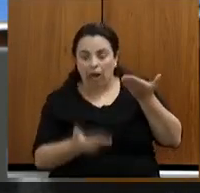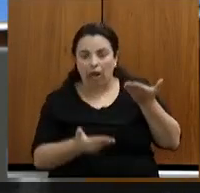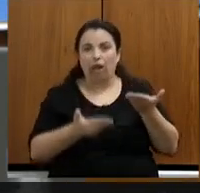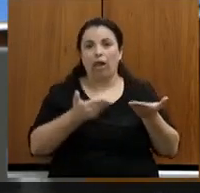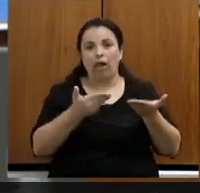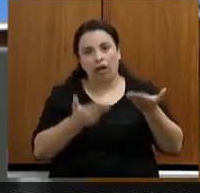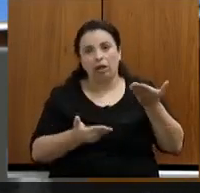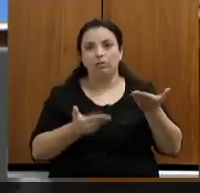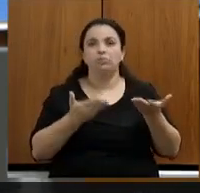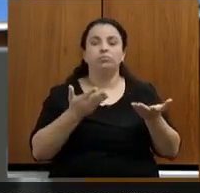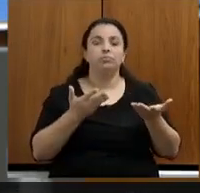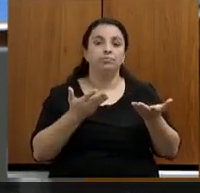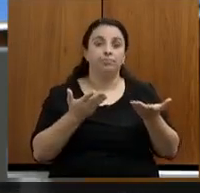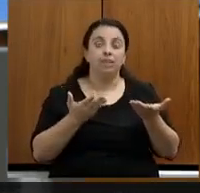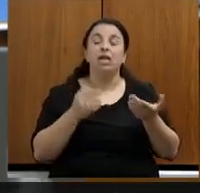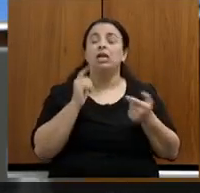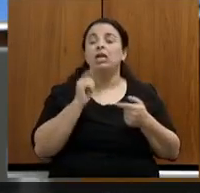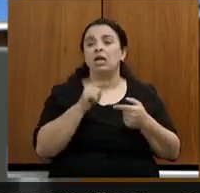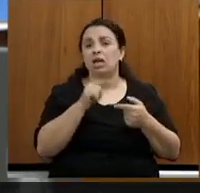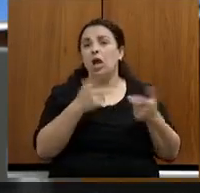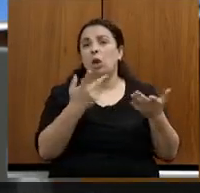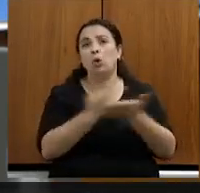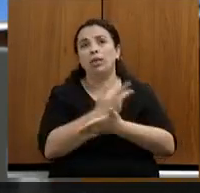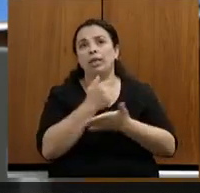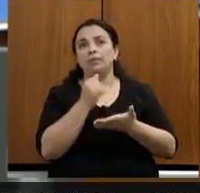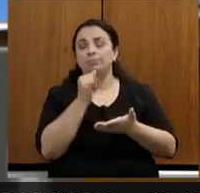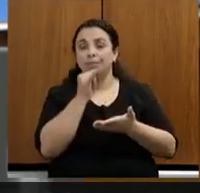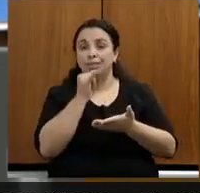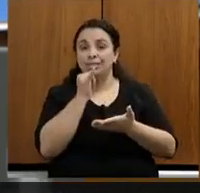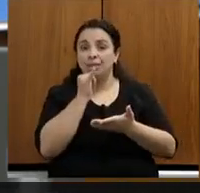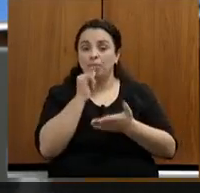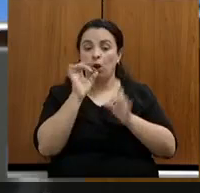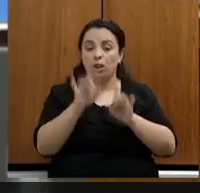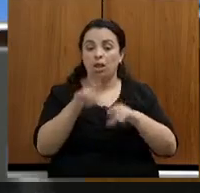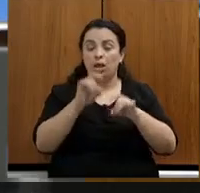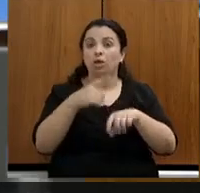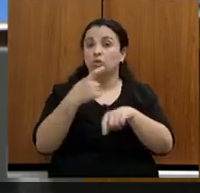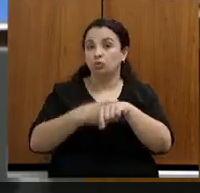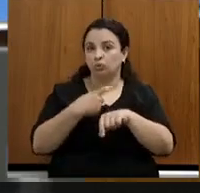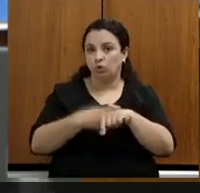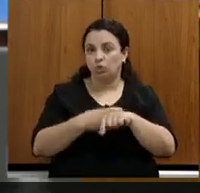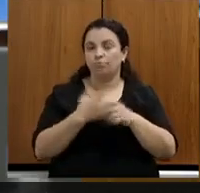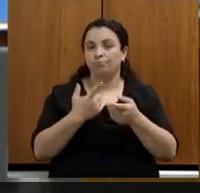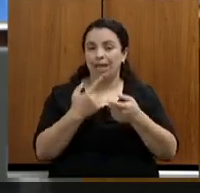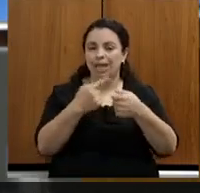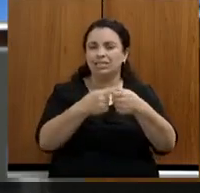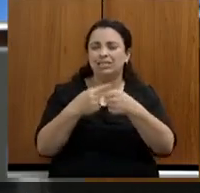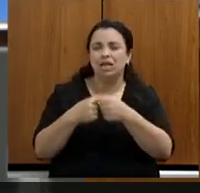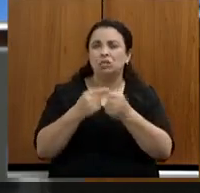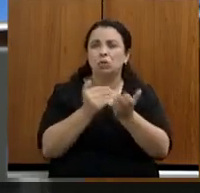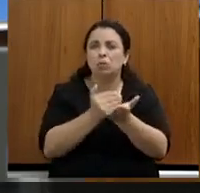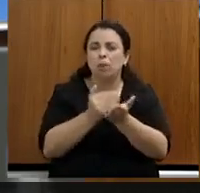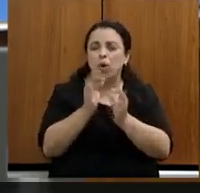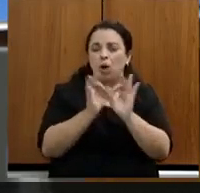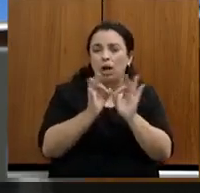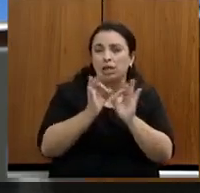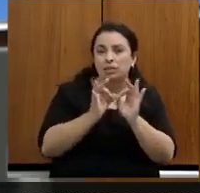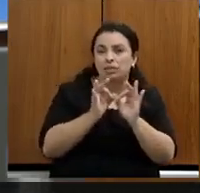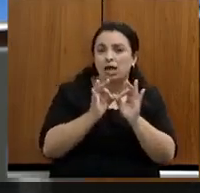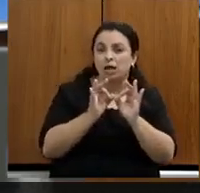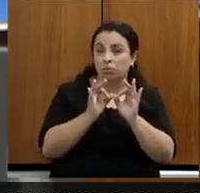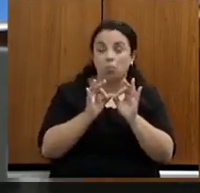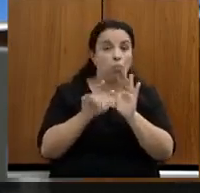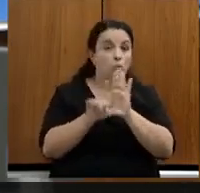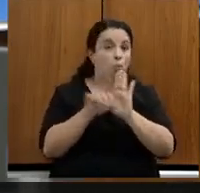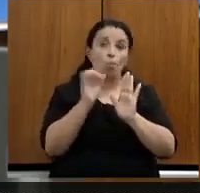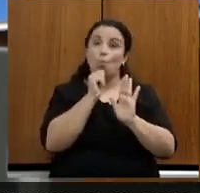de saneamento. Isso nós vimos muito em resíduos sólidos. Os resíduos sólidos, os municípios começaram a se organizar, mesmo antes dessa lei,